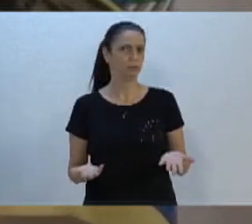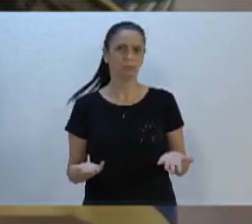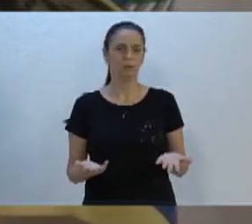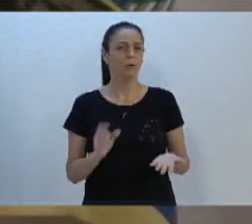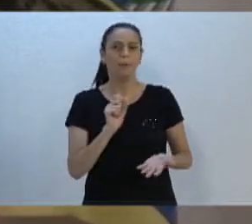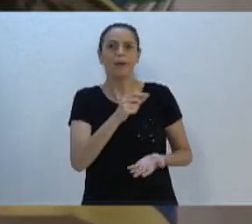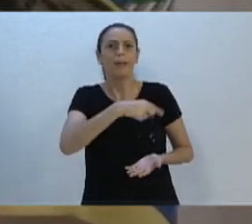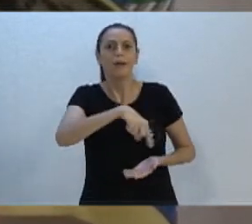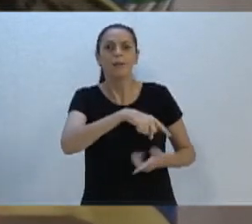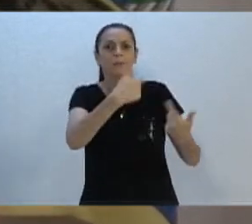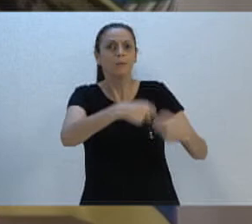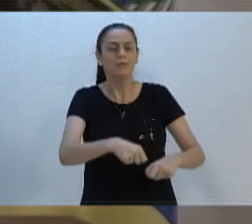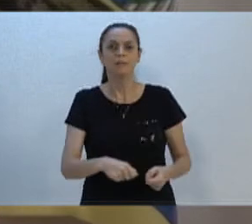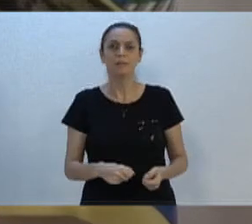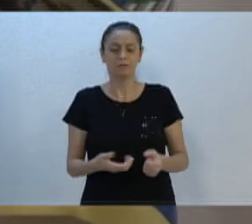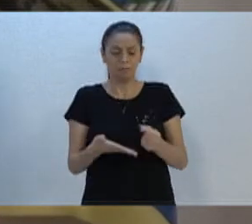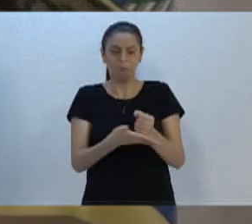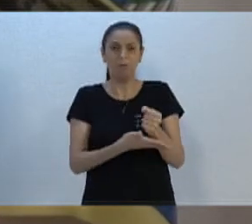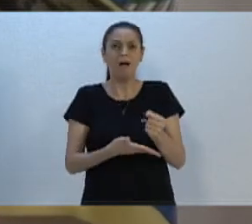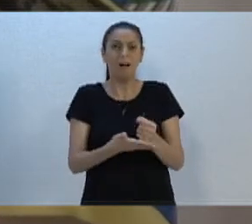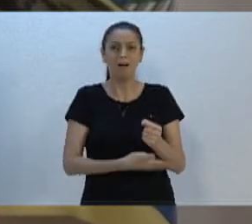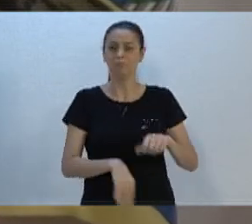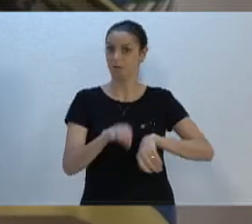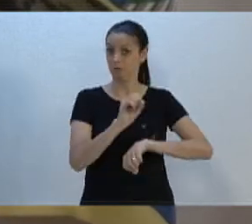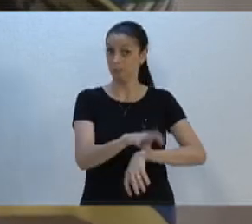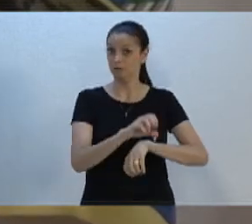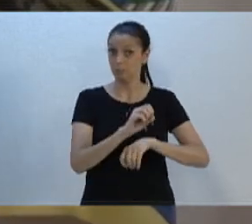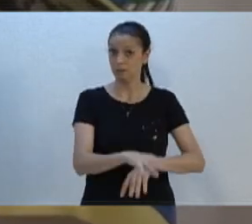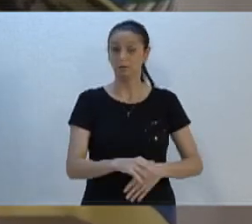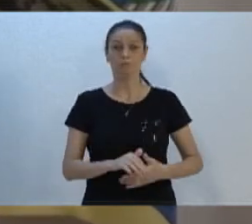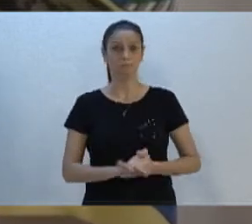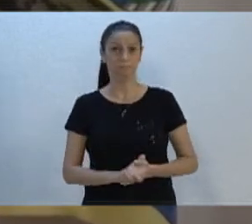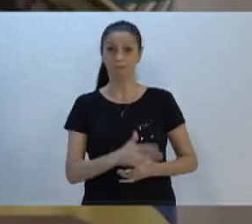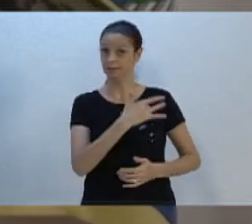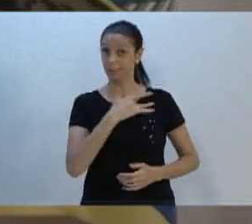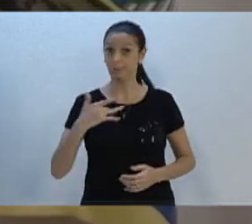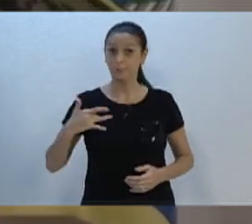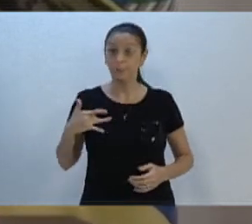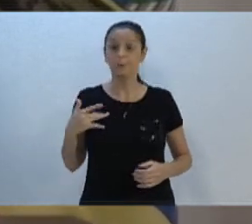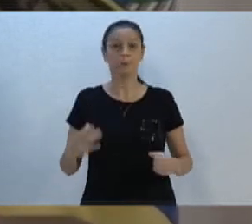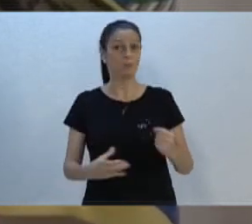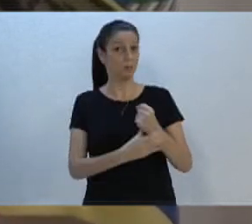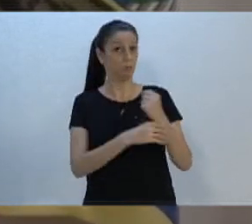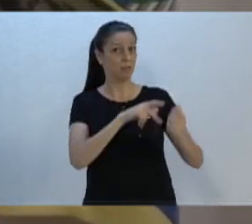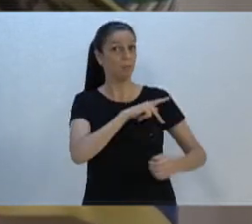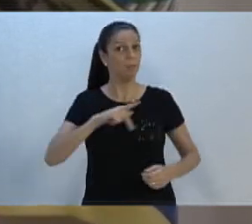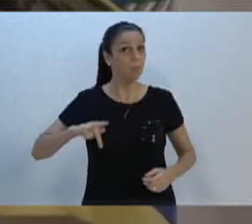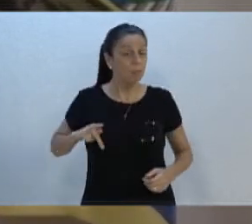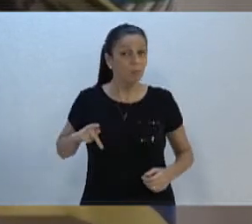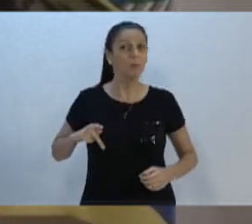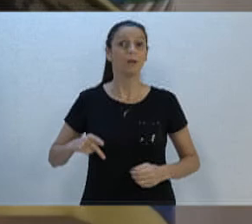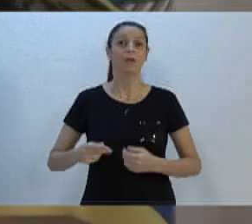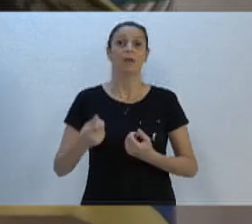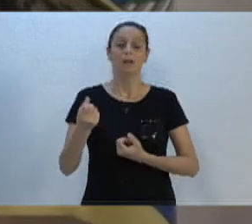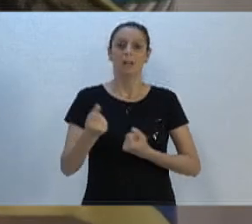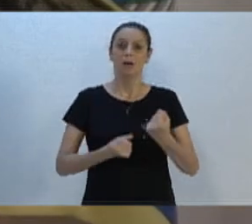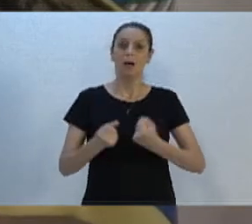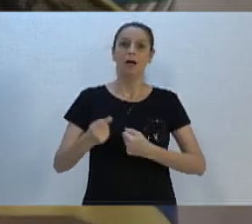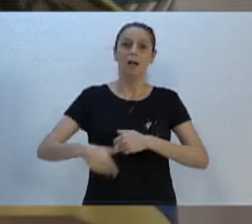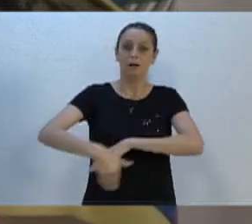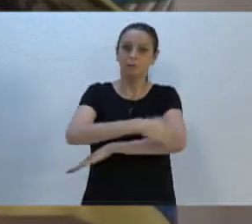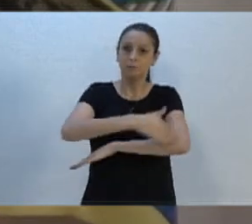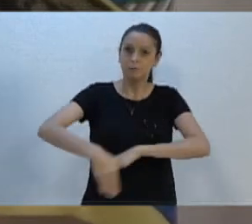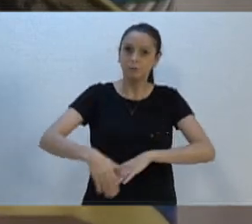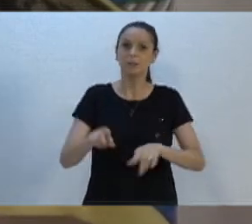necessidade básica do cidadão, que é a educação, questão da saúde, segurança pública, sistema viário e habitação. Eu acho que